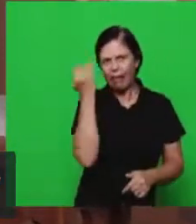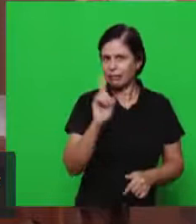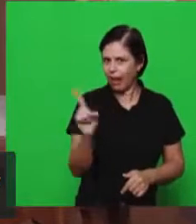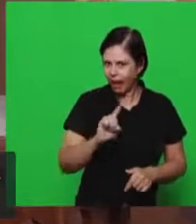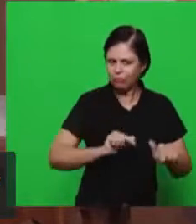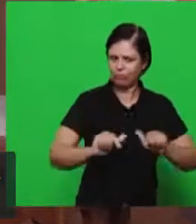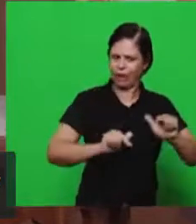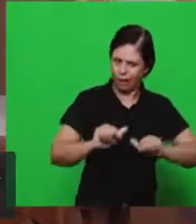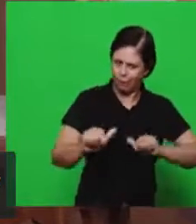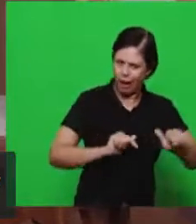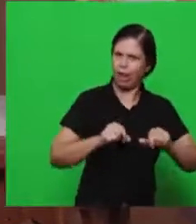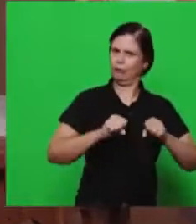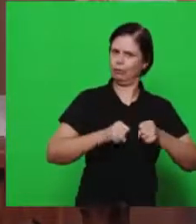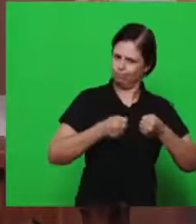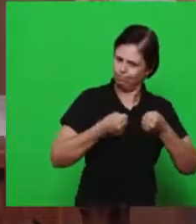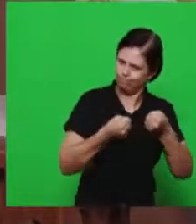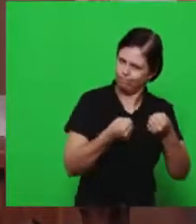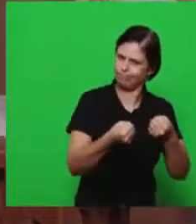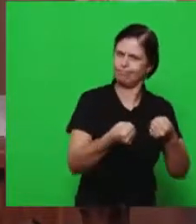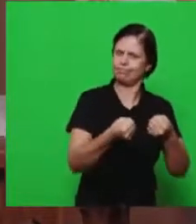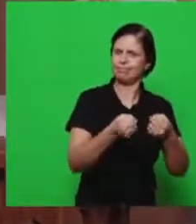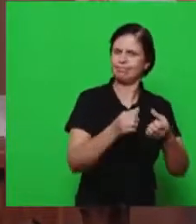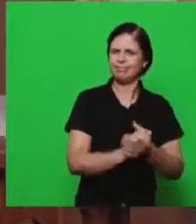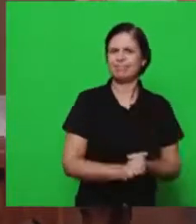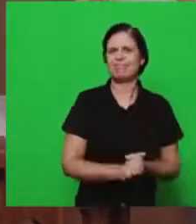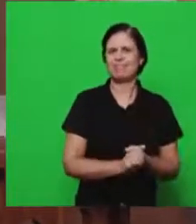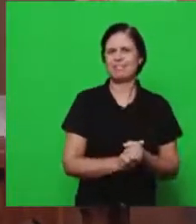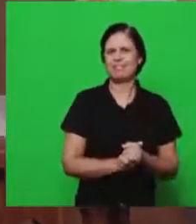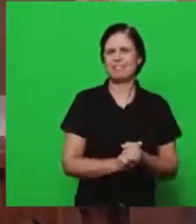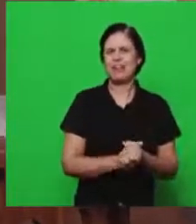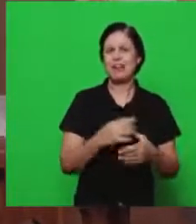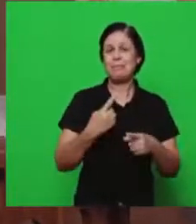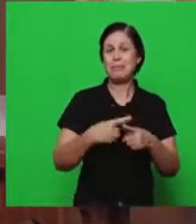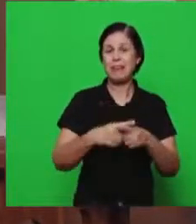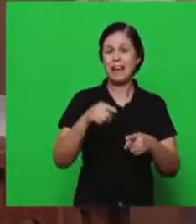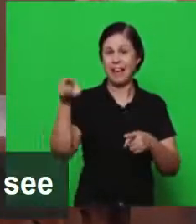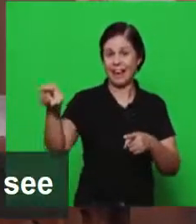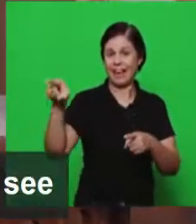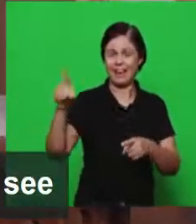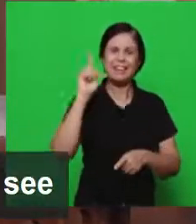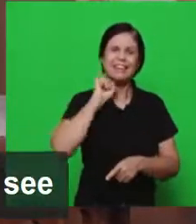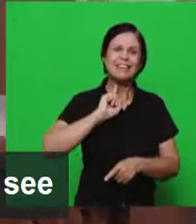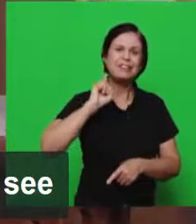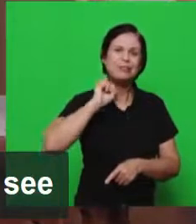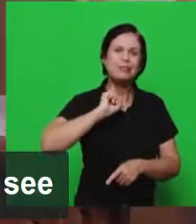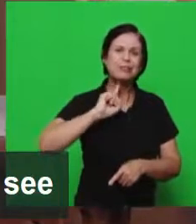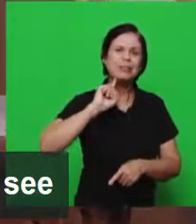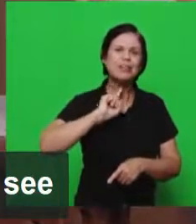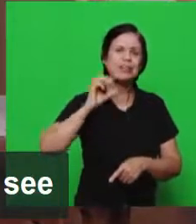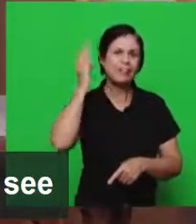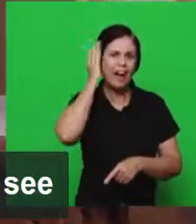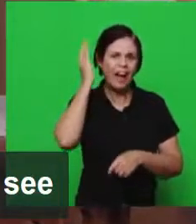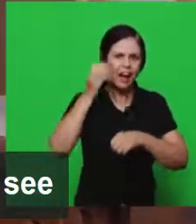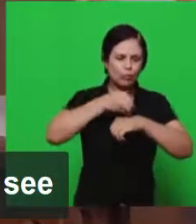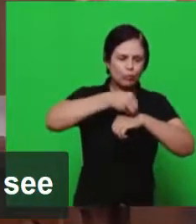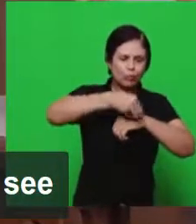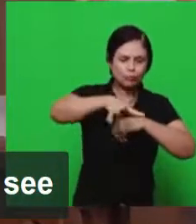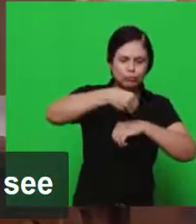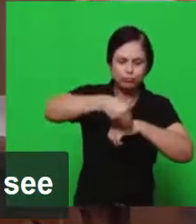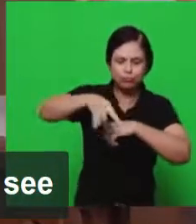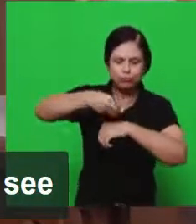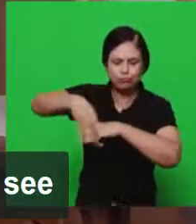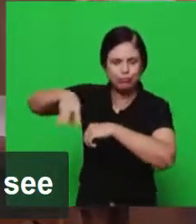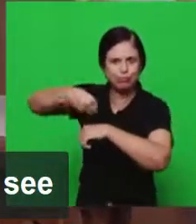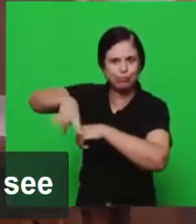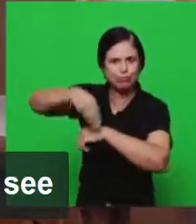trouxe a cidade para o entendimento de uma mensagem que ficou. E nós sabemos que ela,